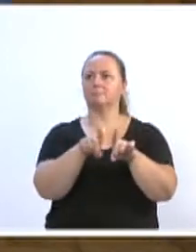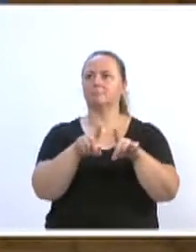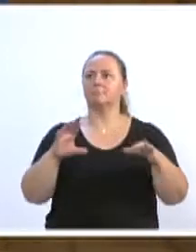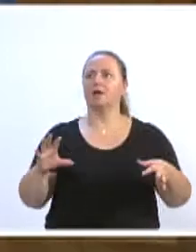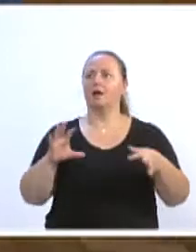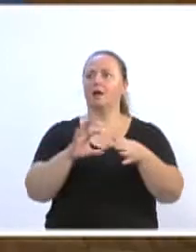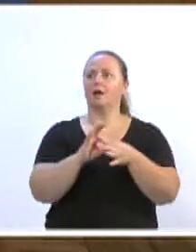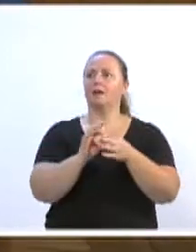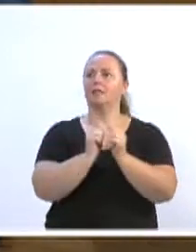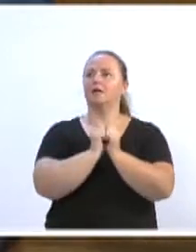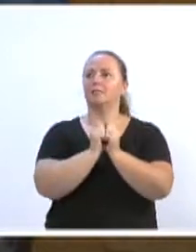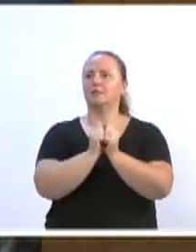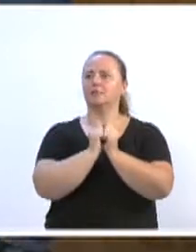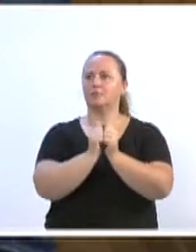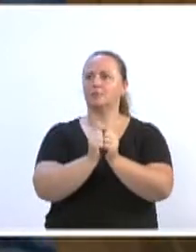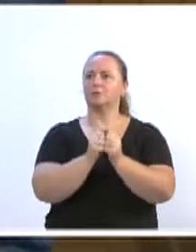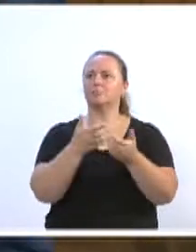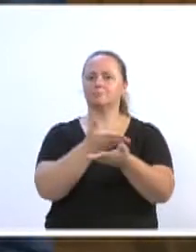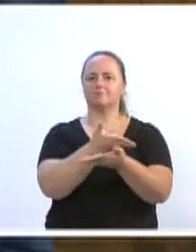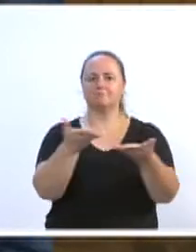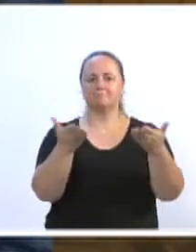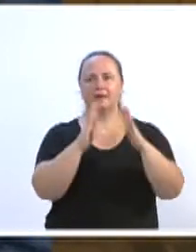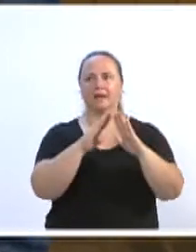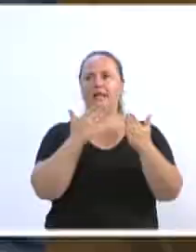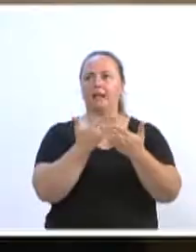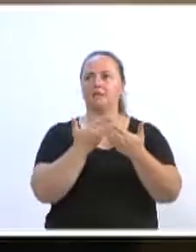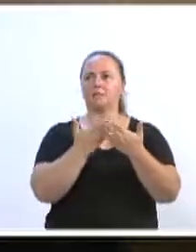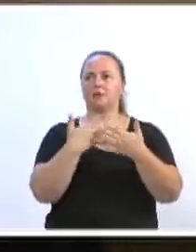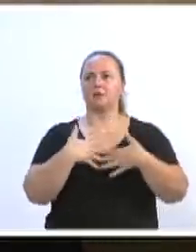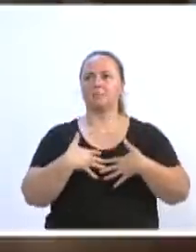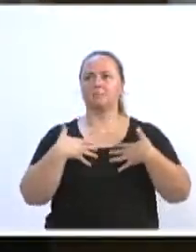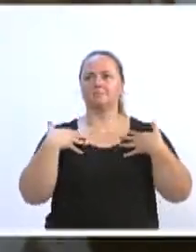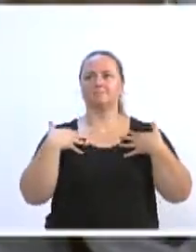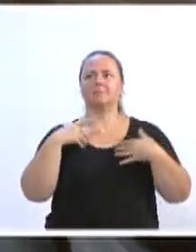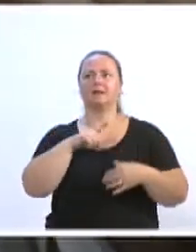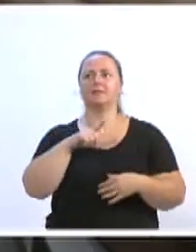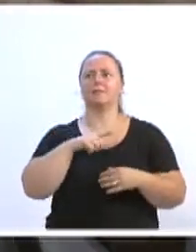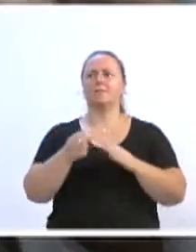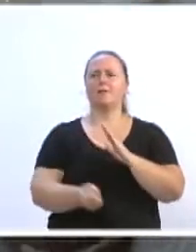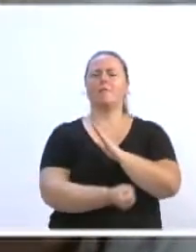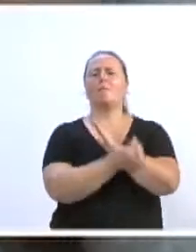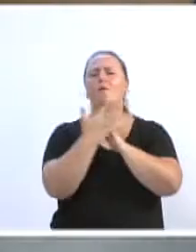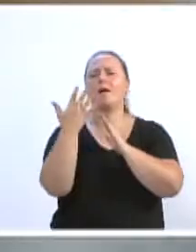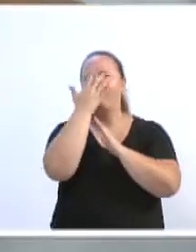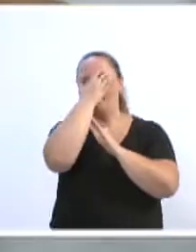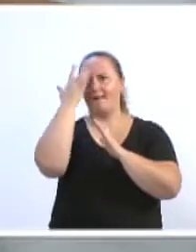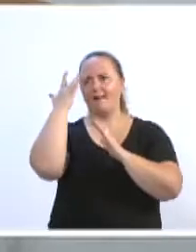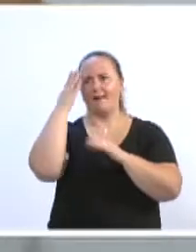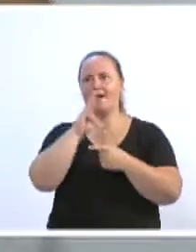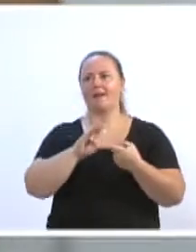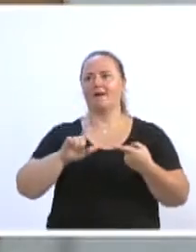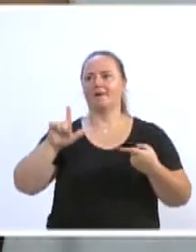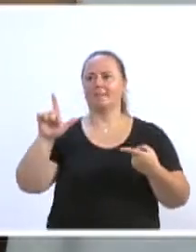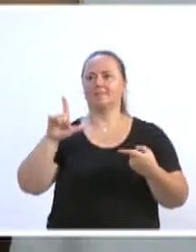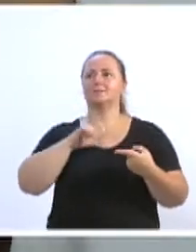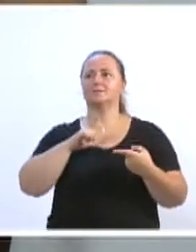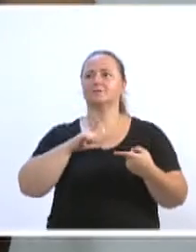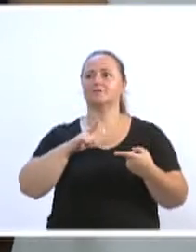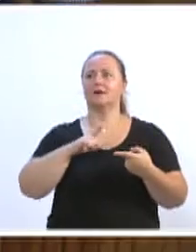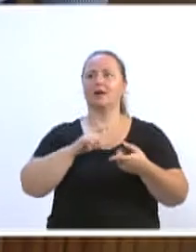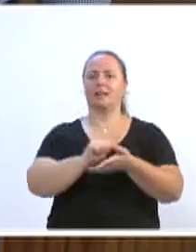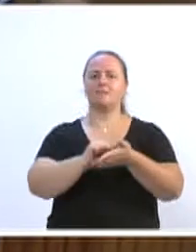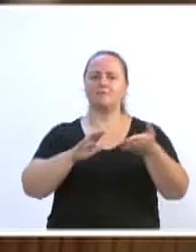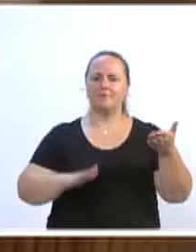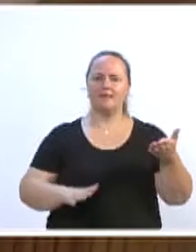este grande educandário que nos orgulha, por lá já passaram milhares de blumenauenses e estão em diversas atividades, nos